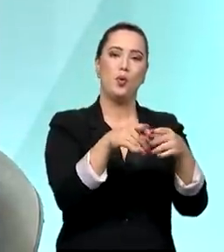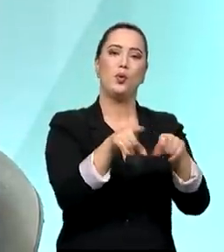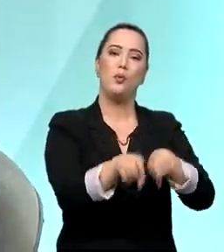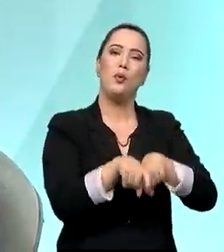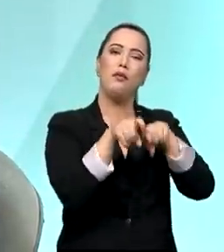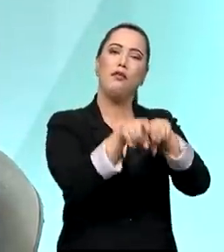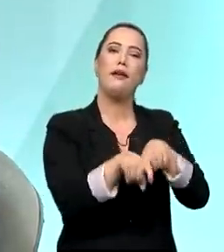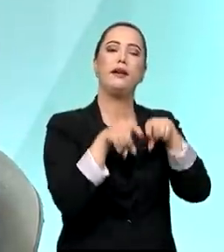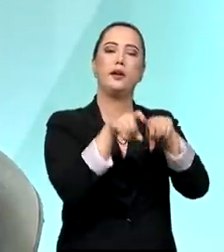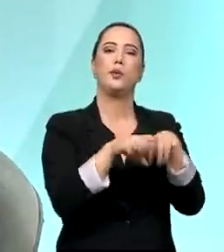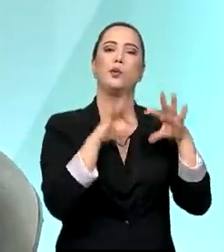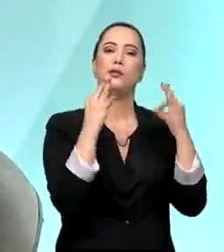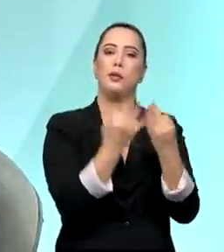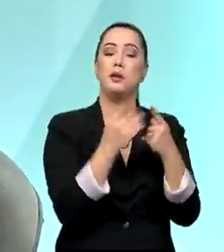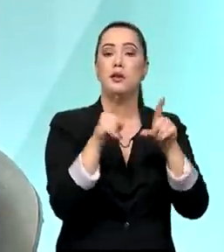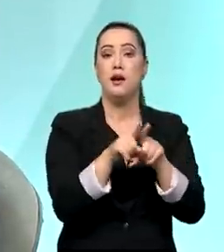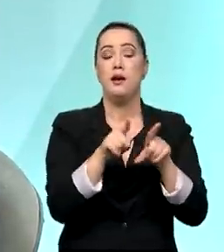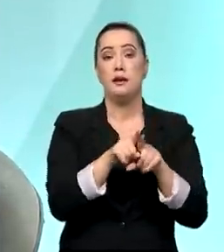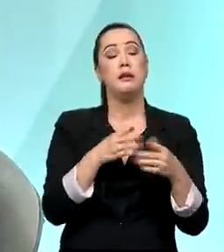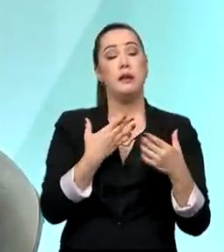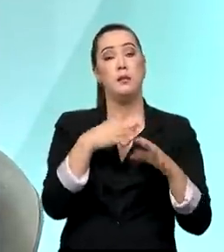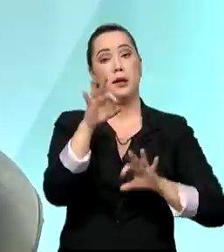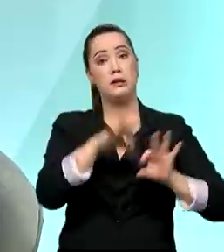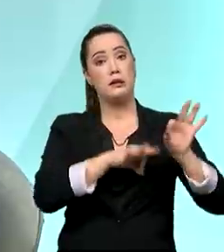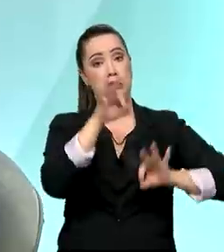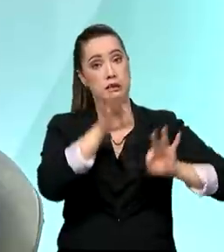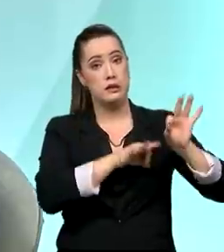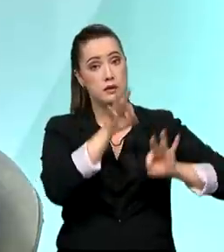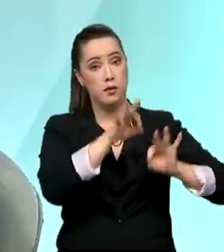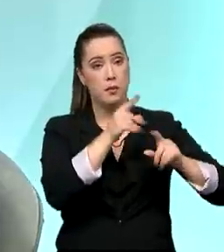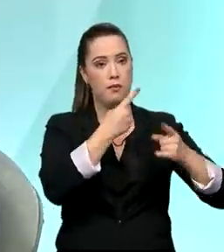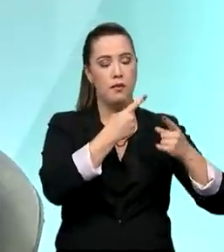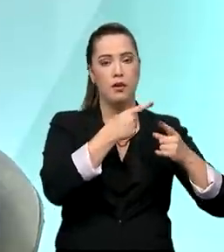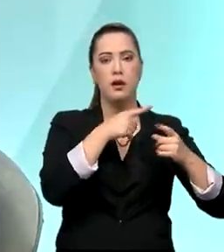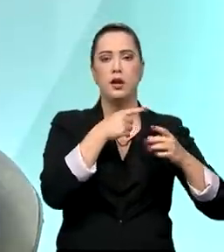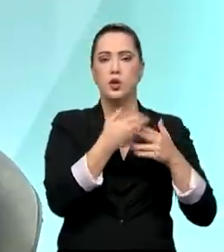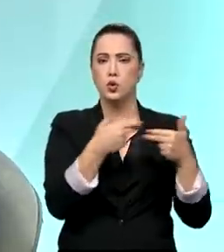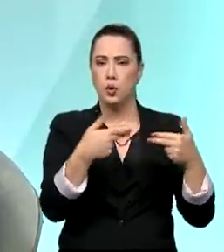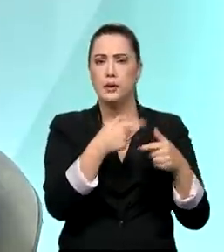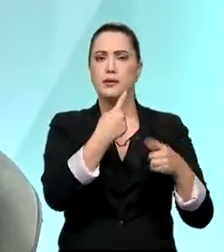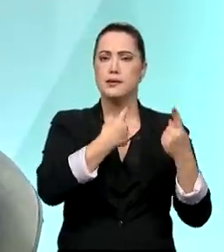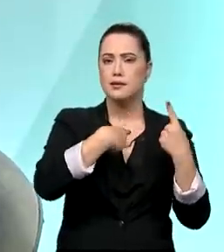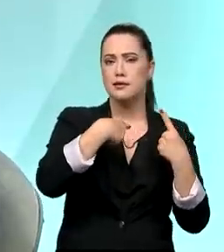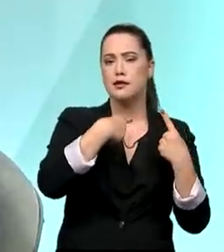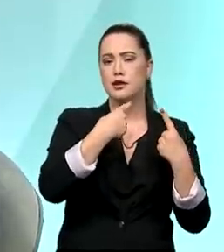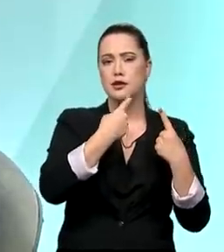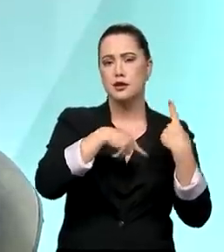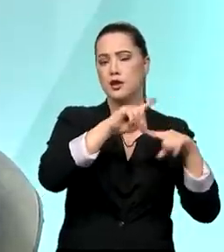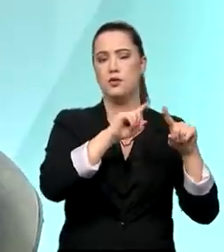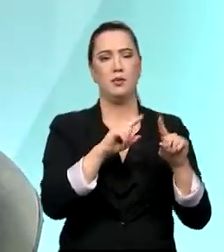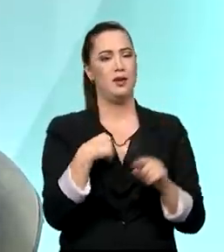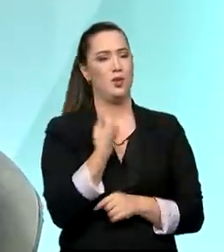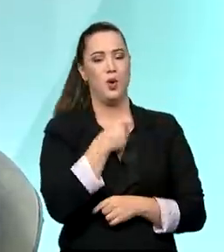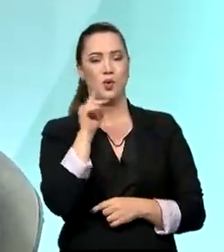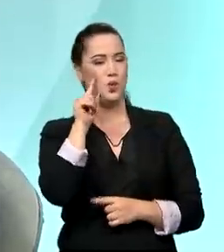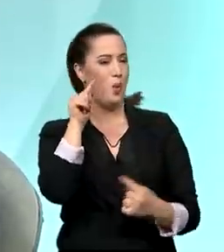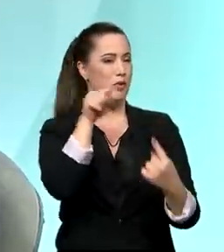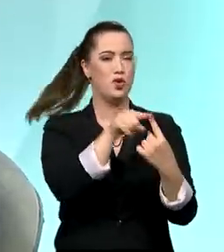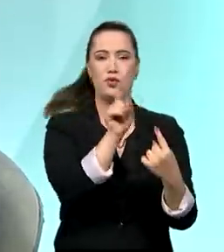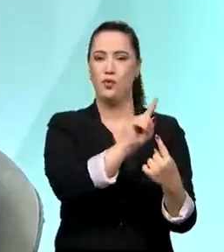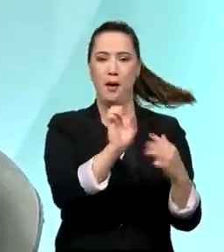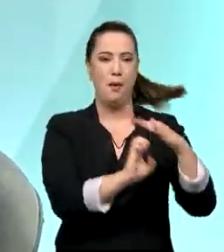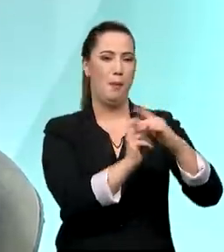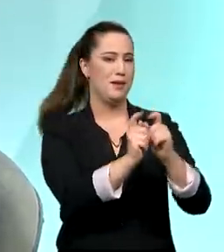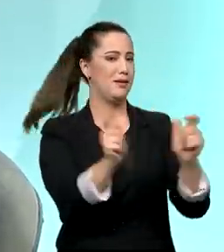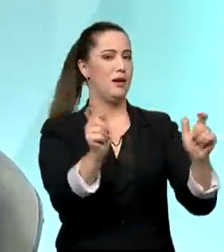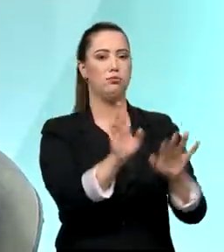projetos de infraestrutura transformacionais. Não vamos focar nos grandes empresários que,